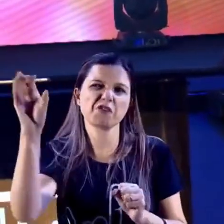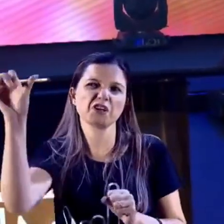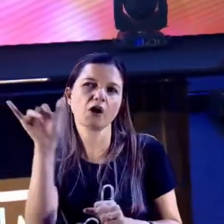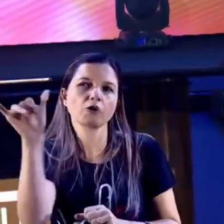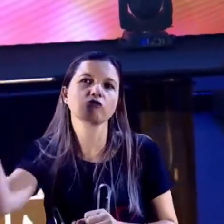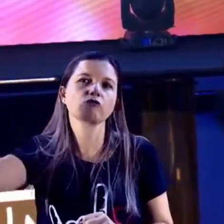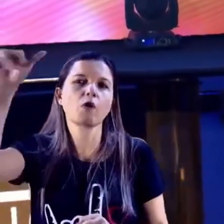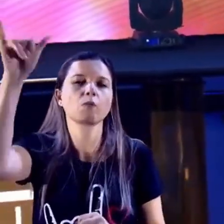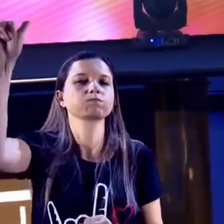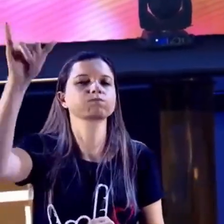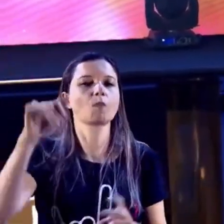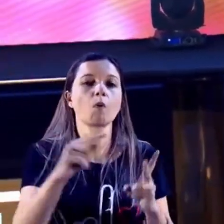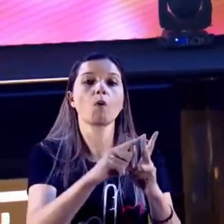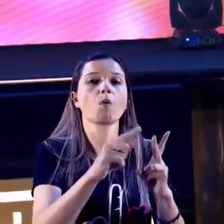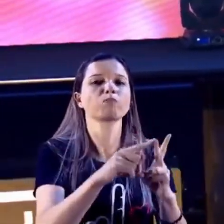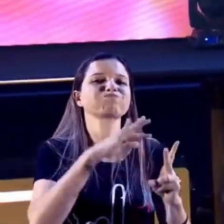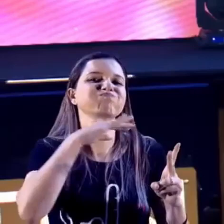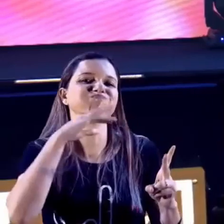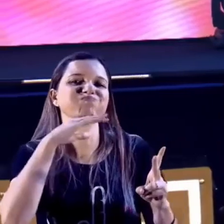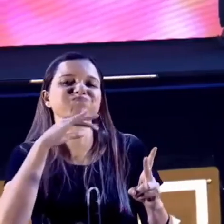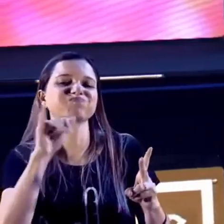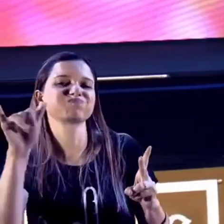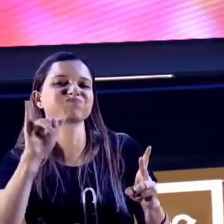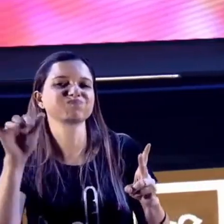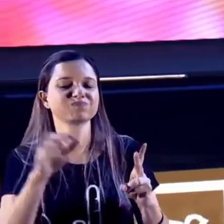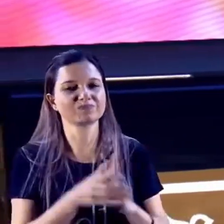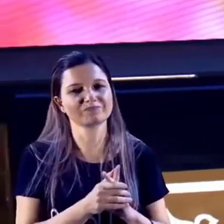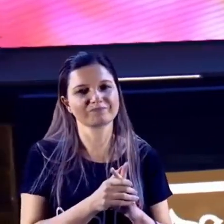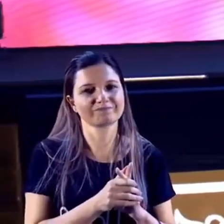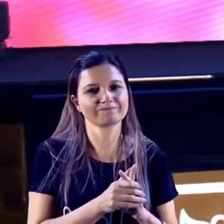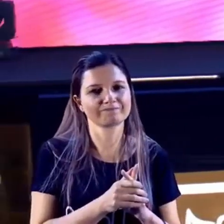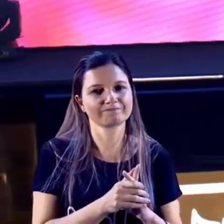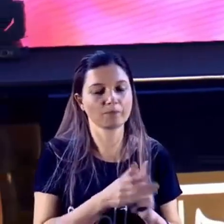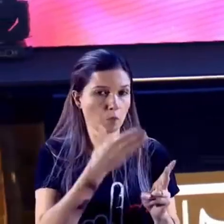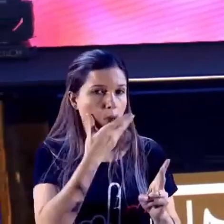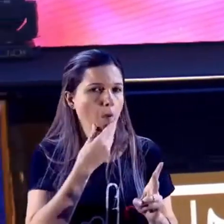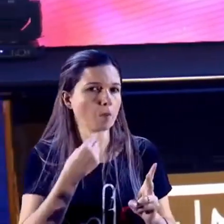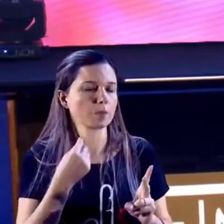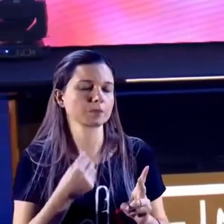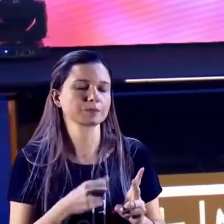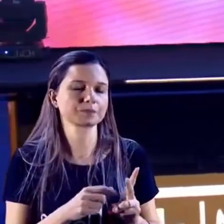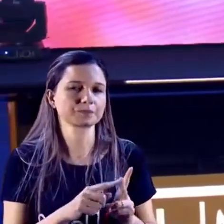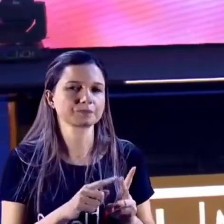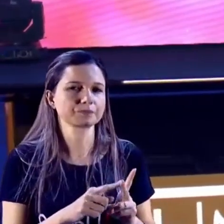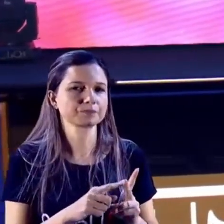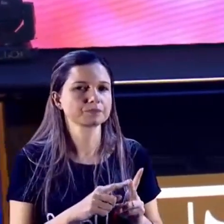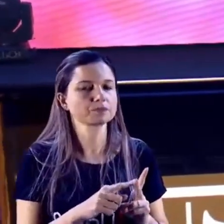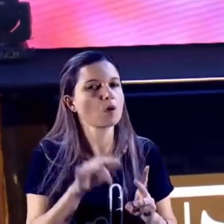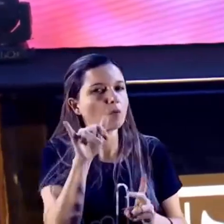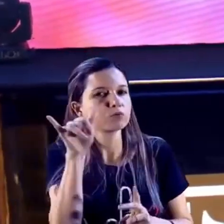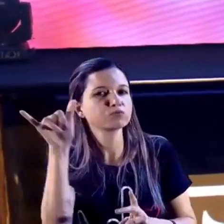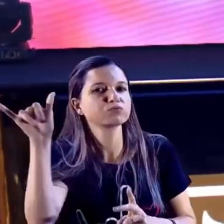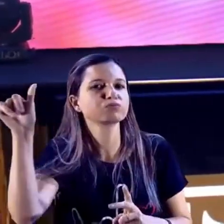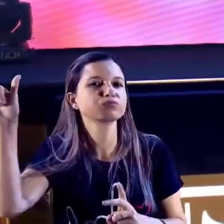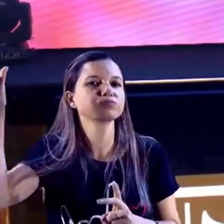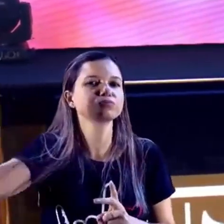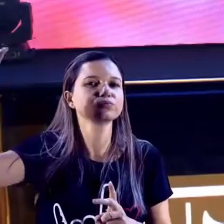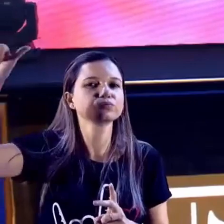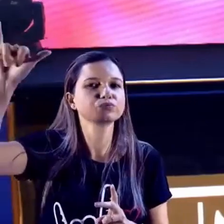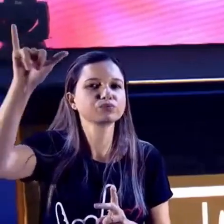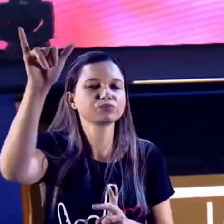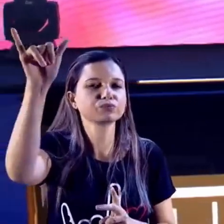Mas qual que a notícia ruim? A notícia ruim é que, ele que disse, é que o transporte aéreo civil